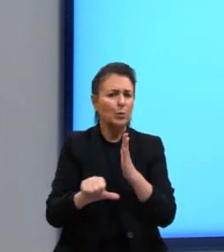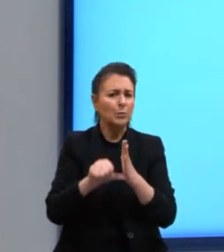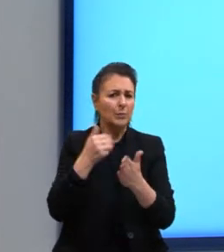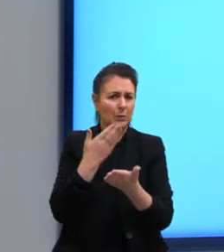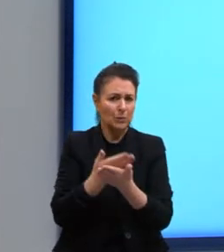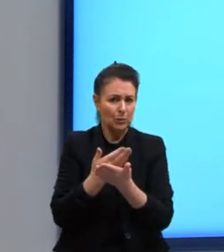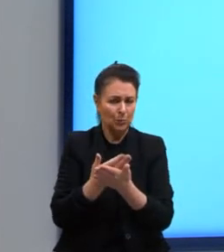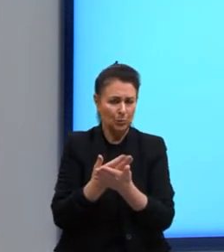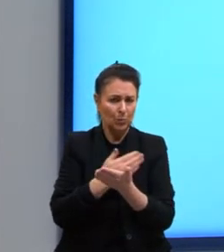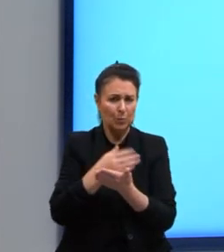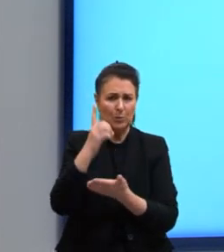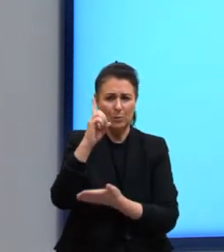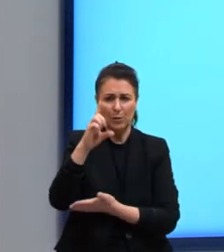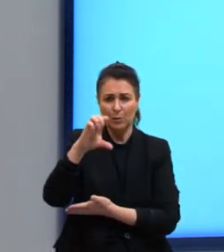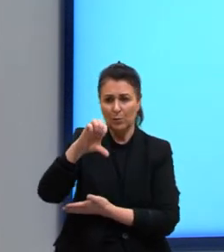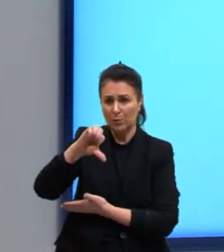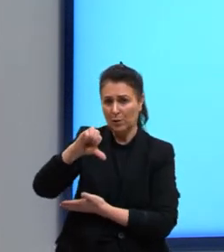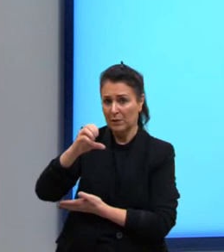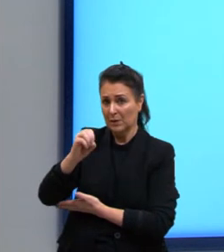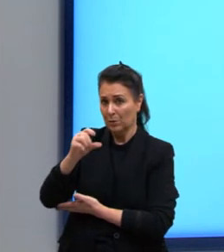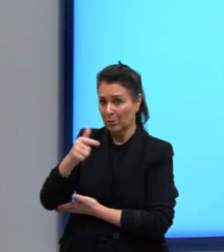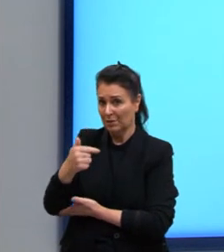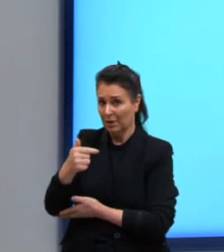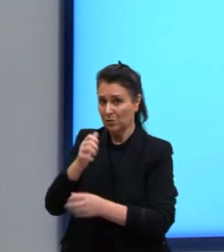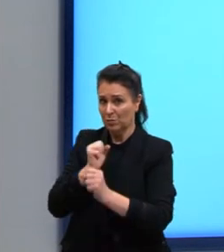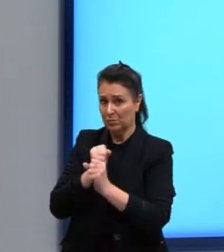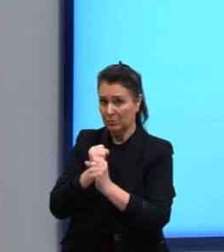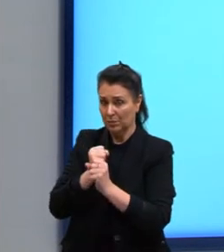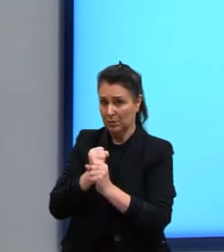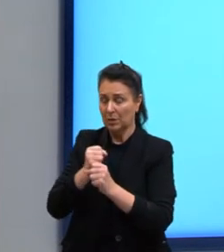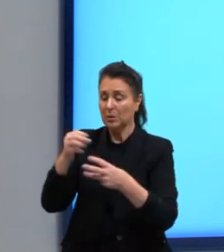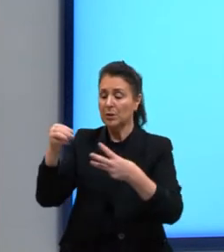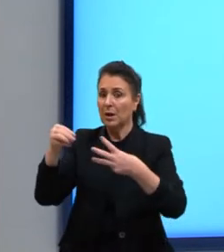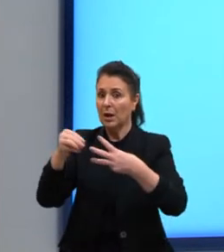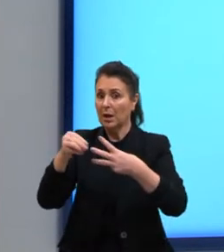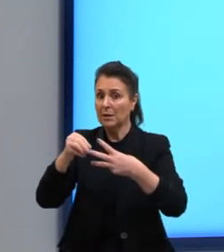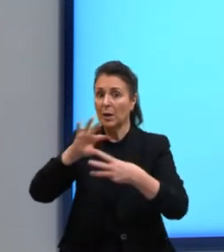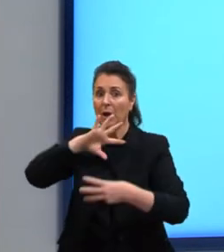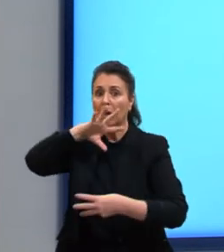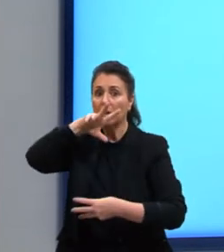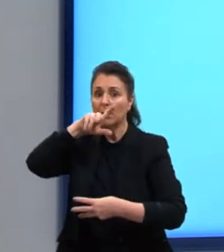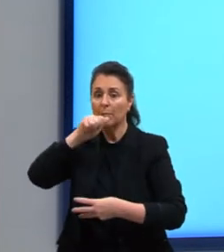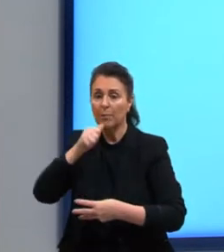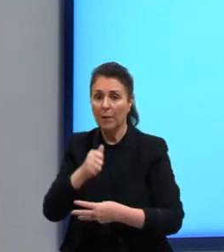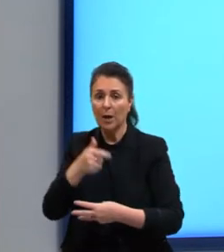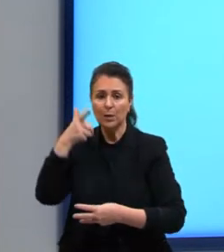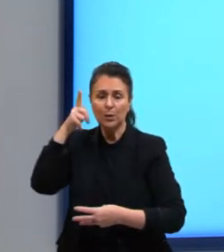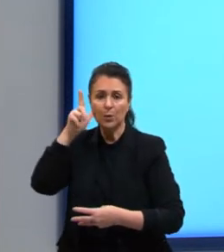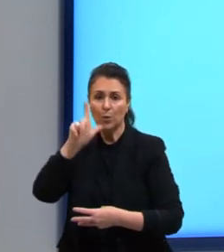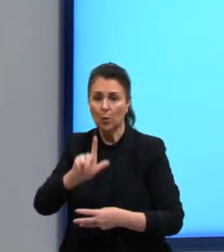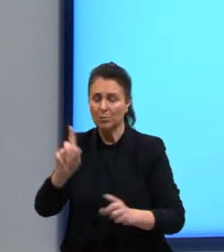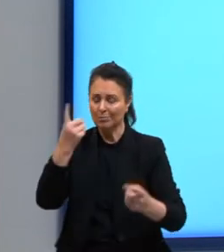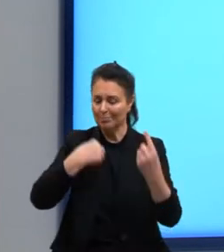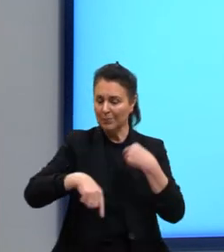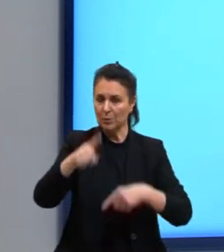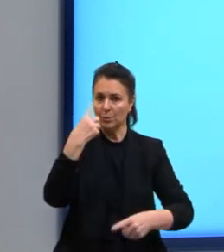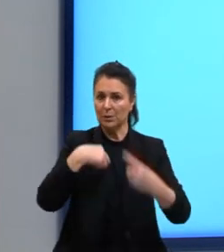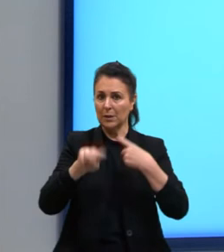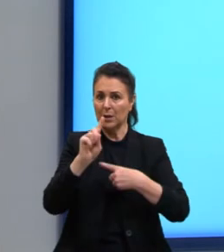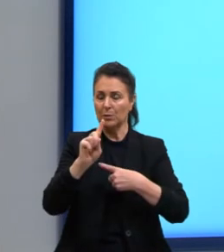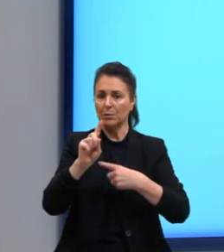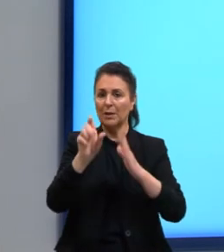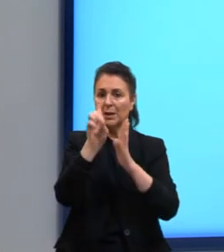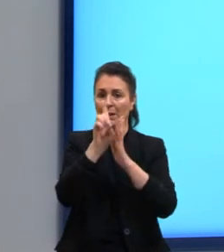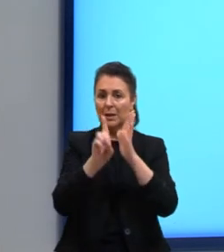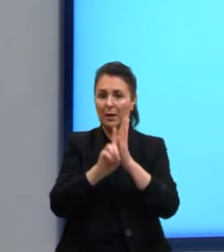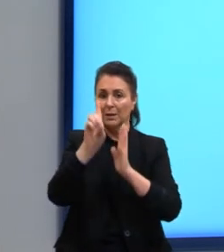1907, o cultivo de células animais alcançou sucesso na década de 1950,